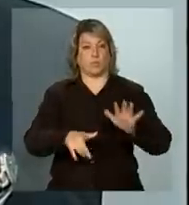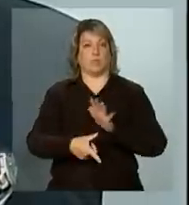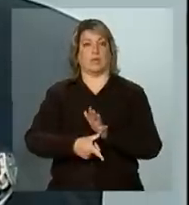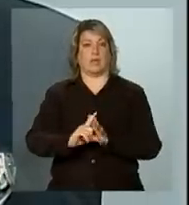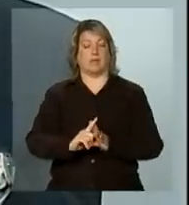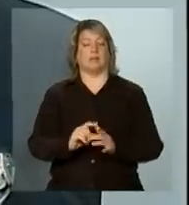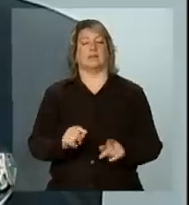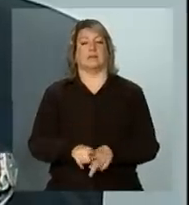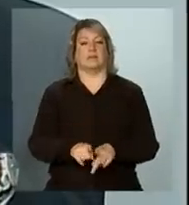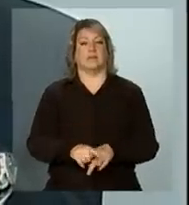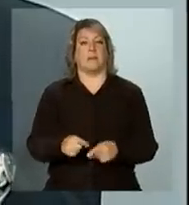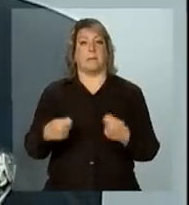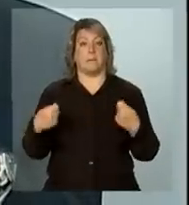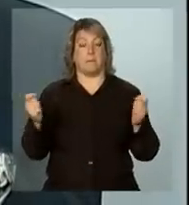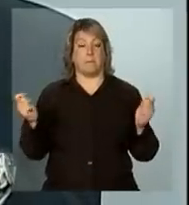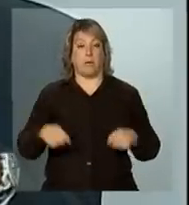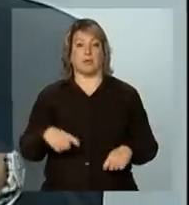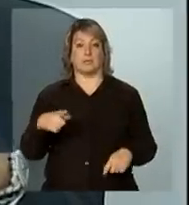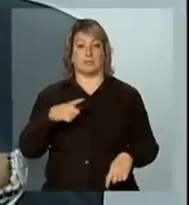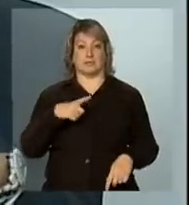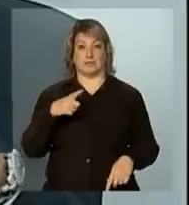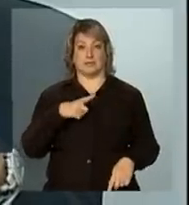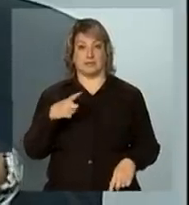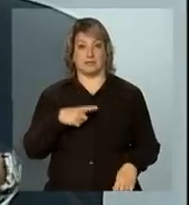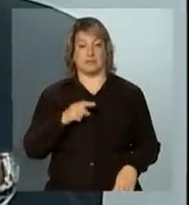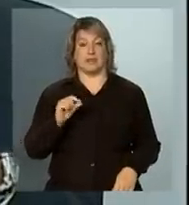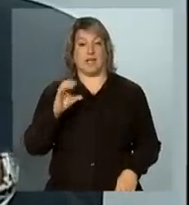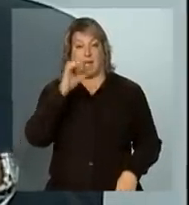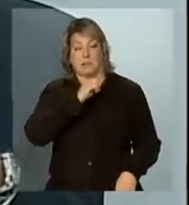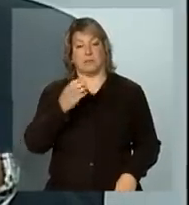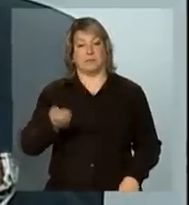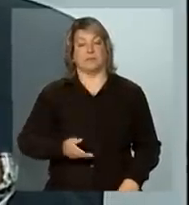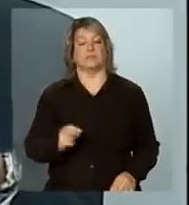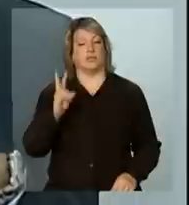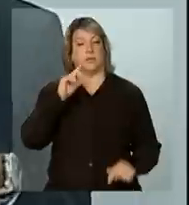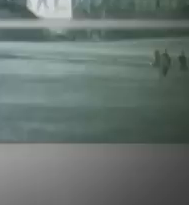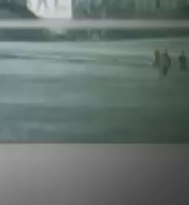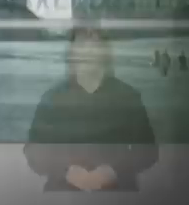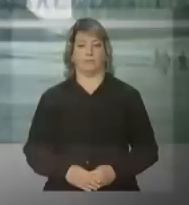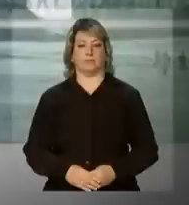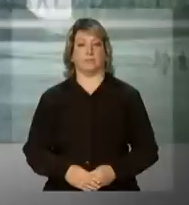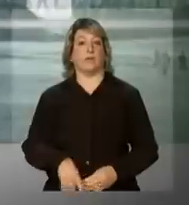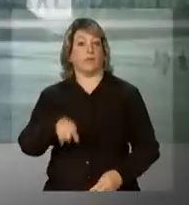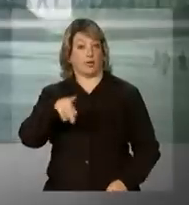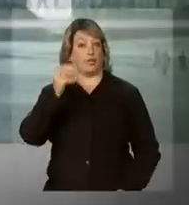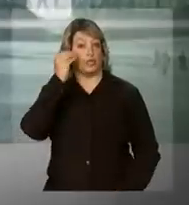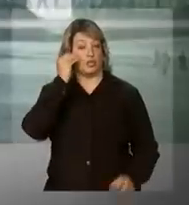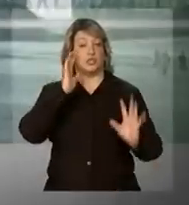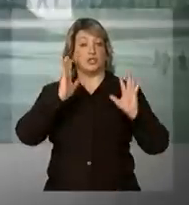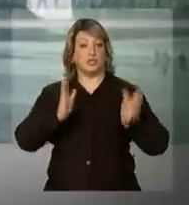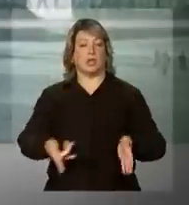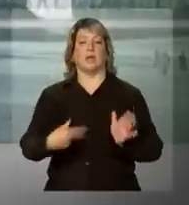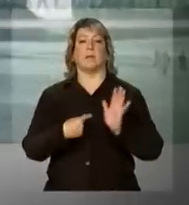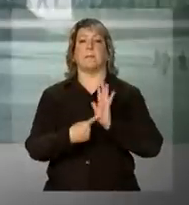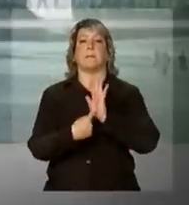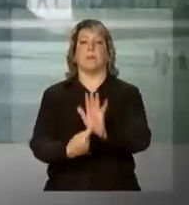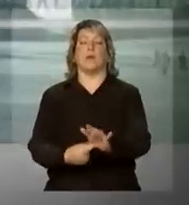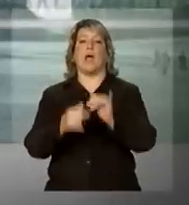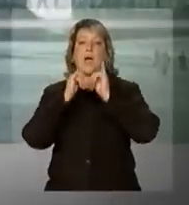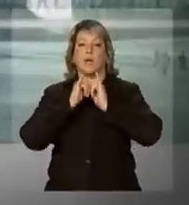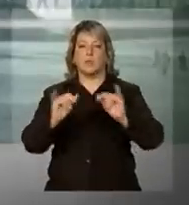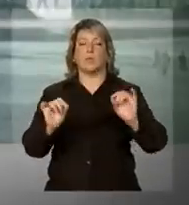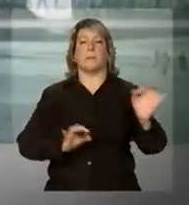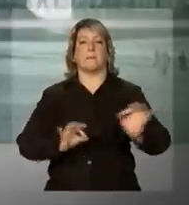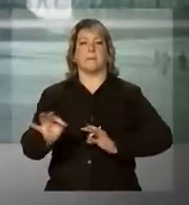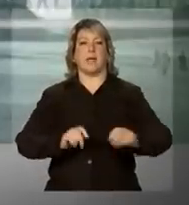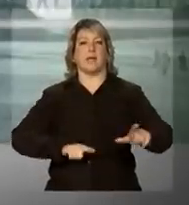celeridade em relação a essa questão. Você acompanhou a reapresentação do anúncio